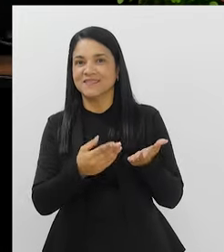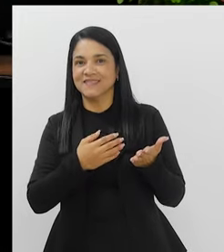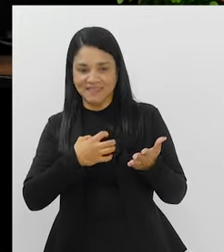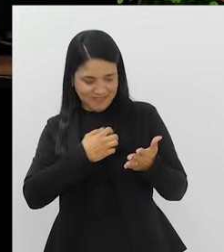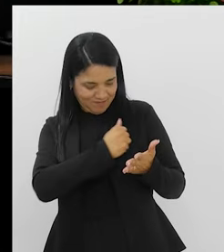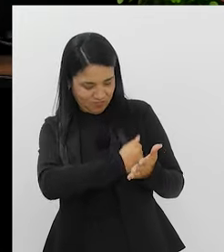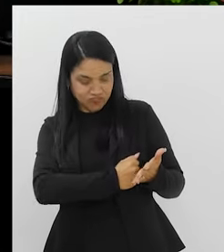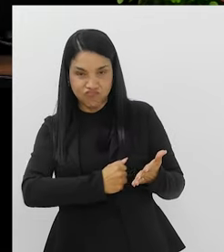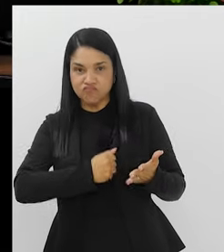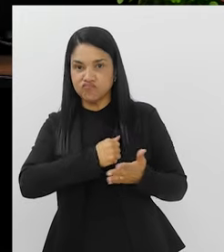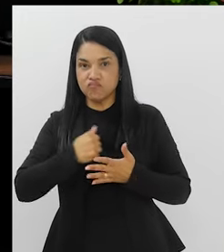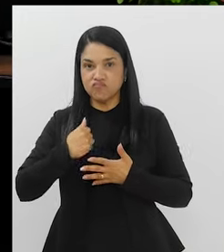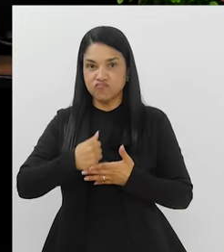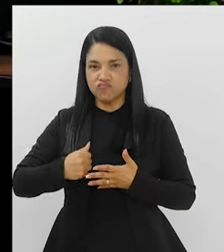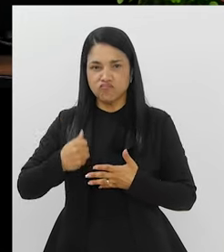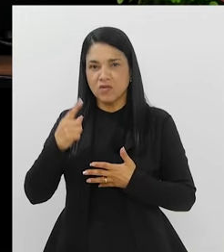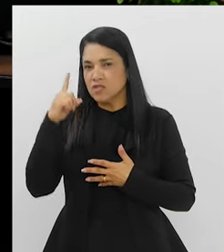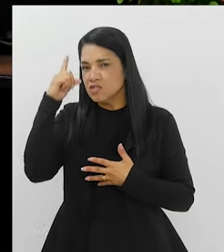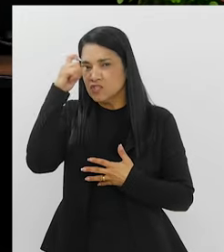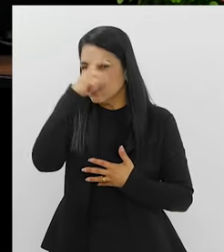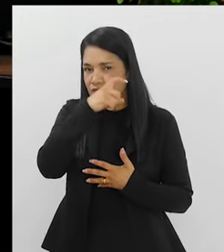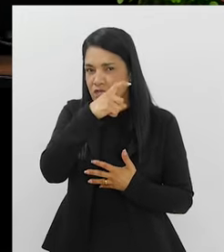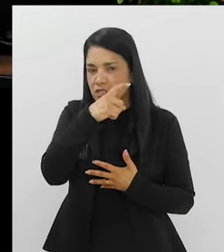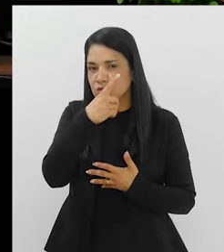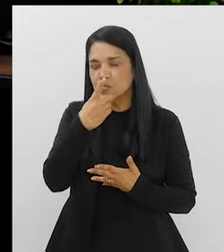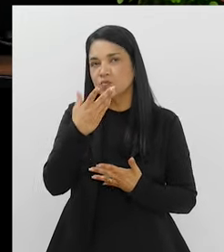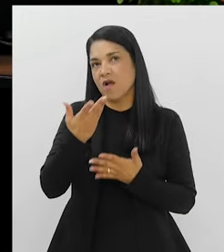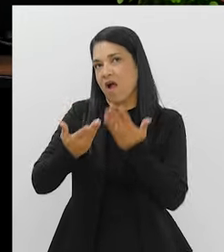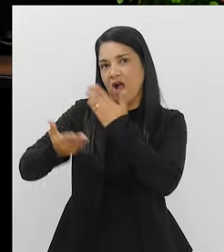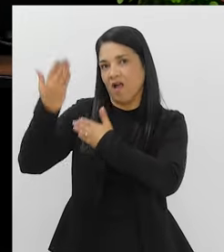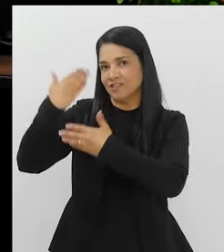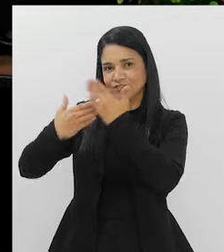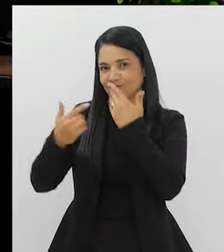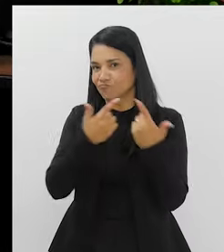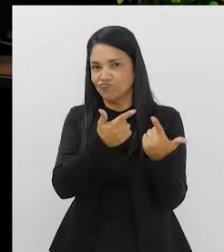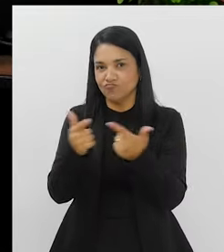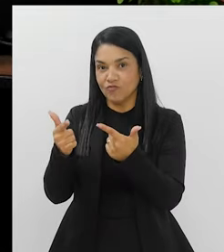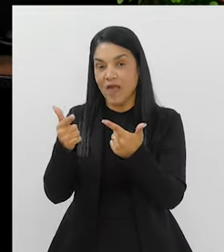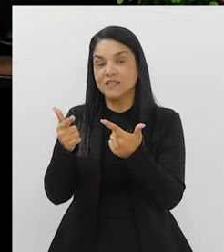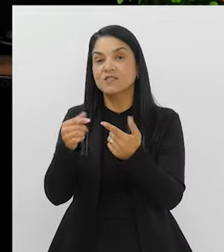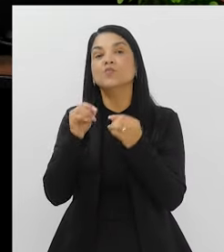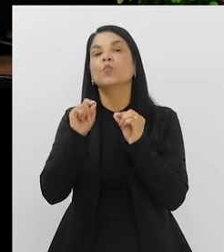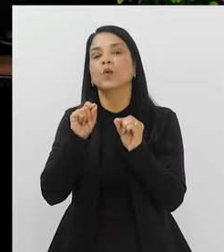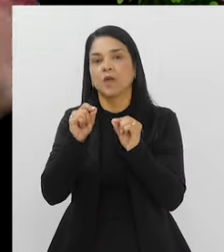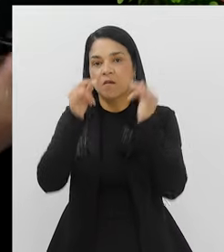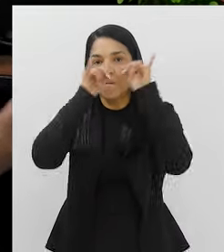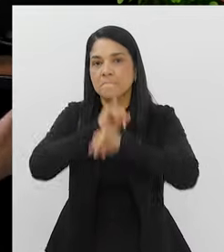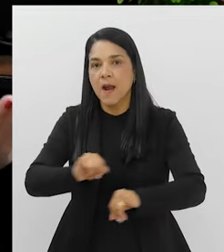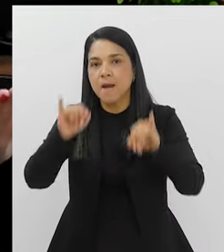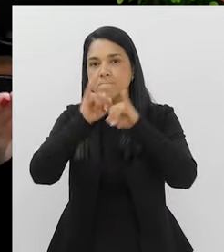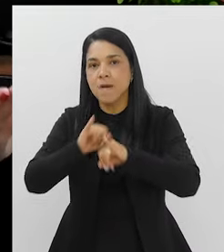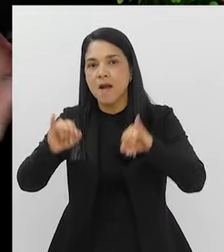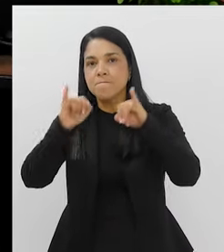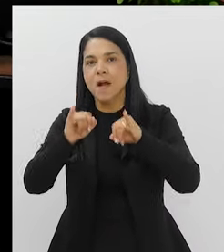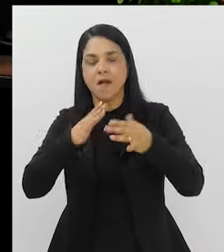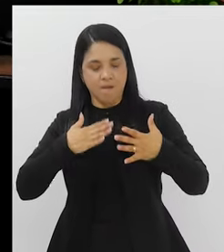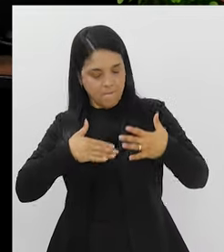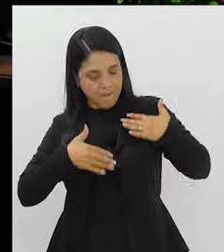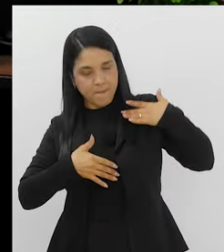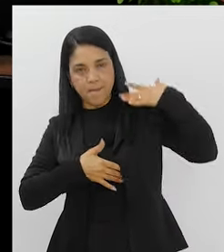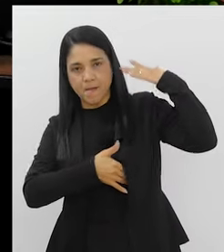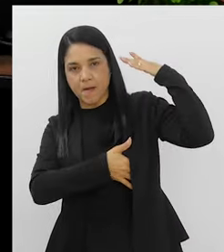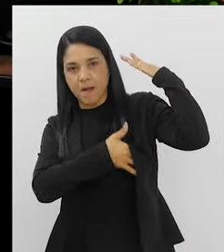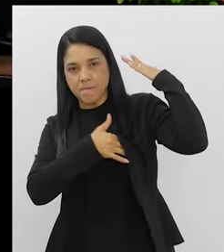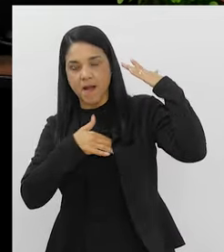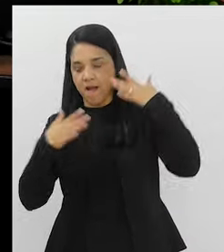exame. Dificilmente a mulher iria se tratar se a gente não tivesse difundido tanto o